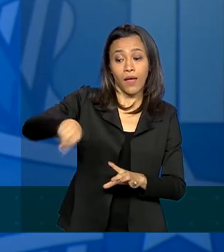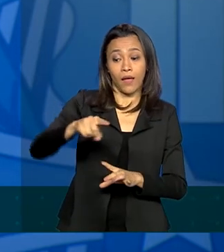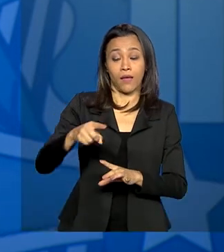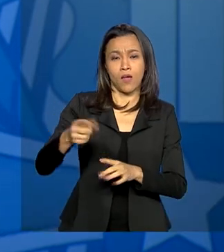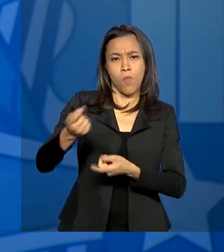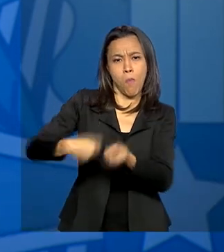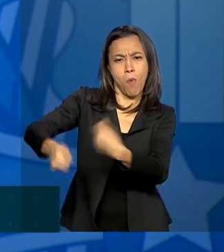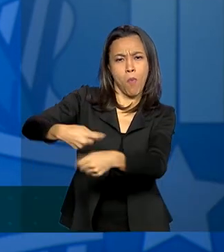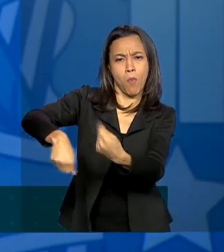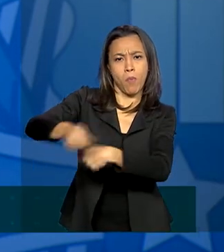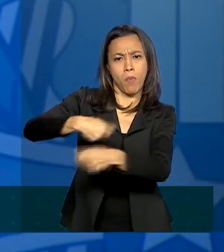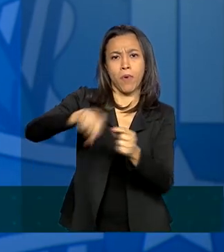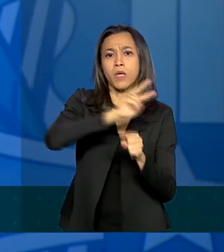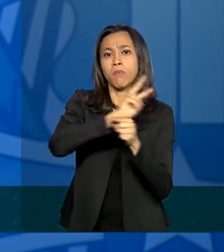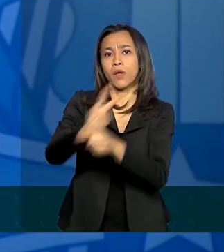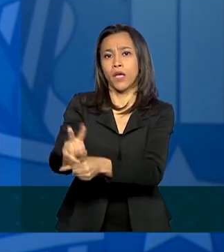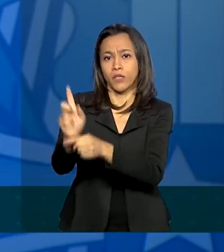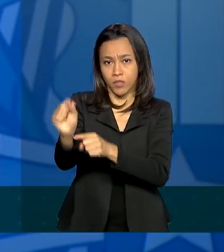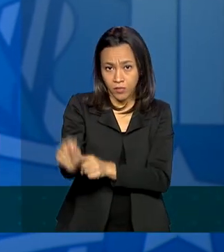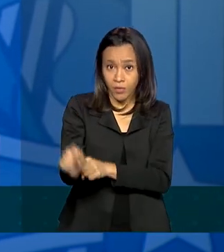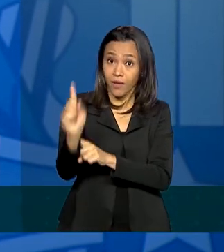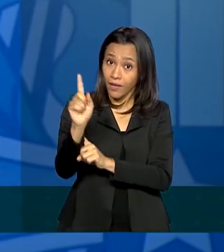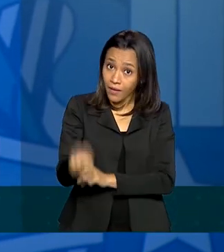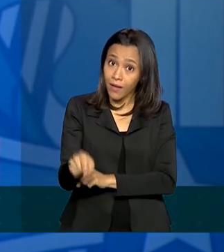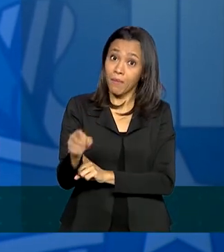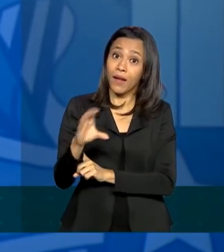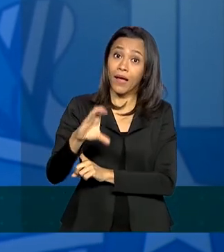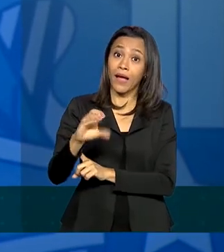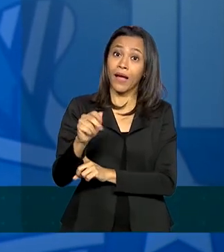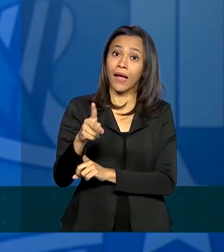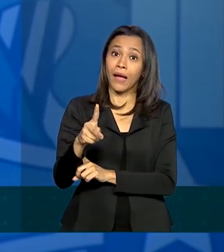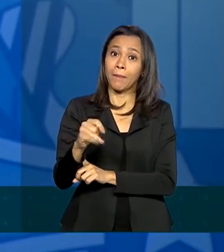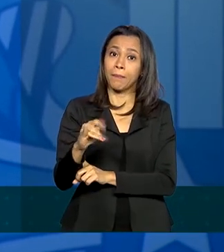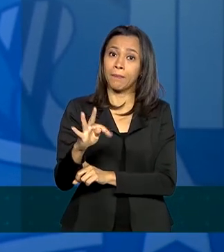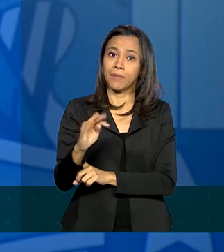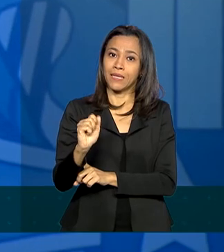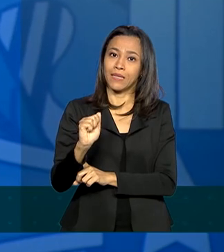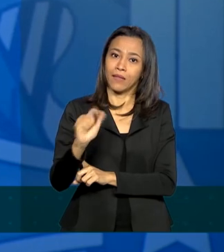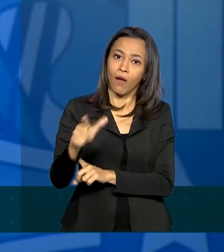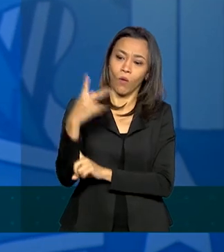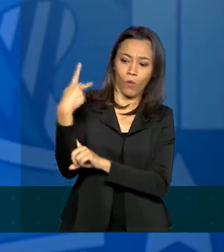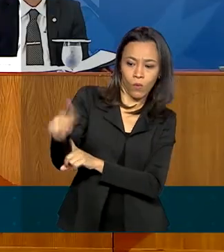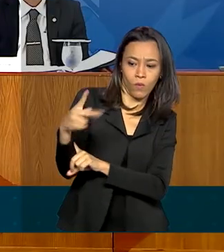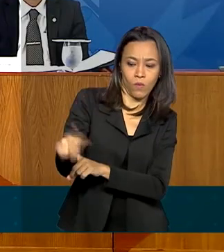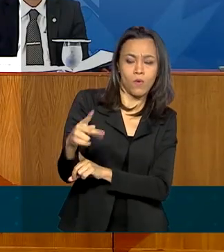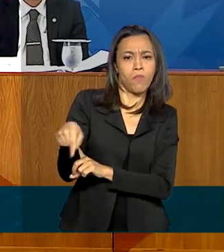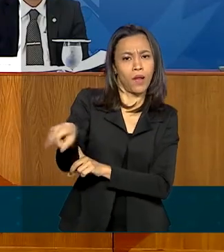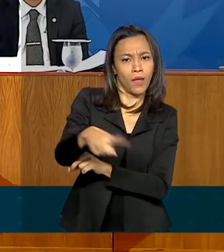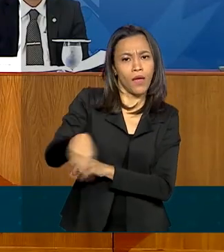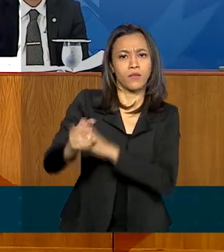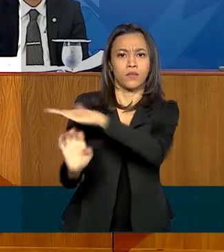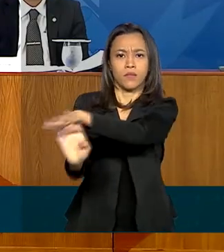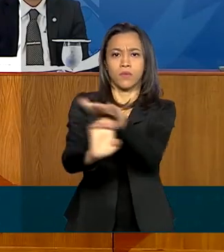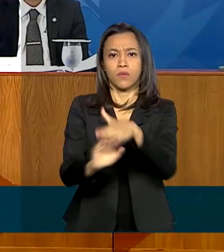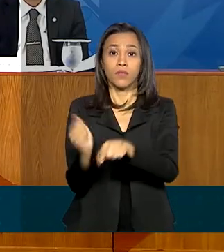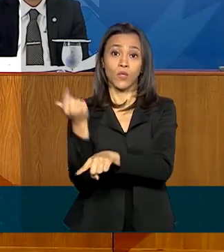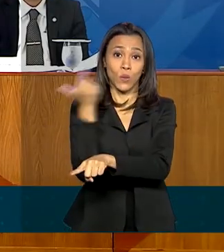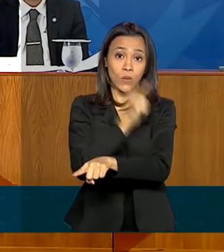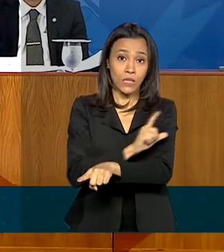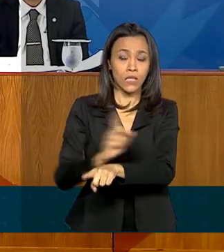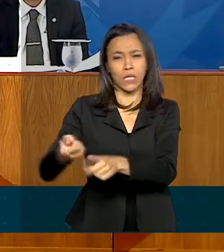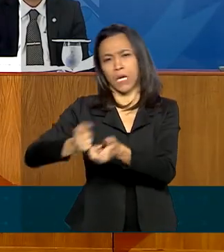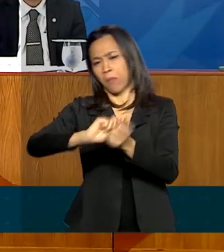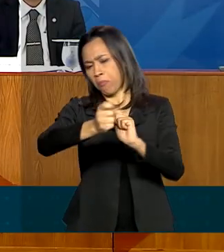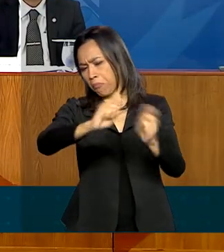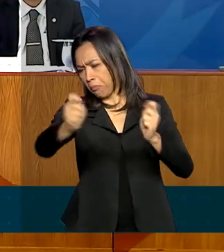operações, que é o chamado crédito para capital de giro, para as empresas conseguirem pagar seus